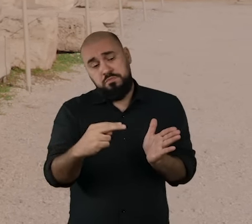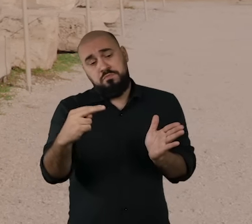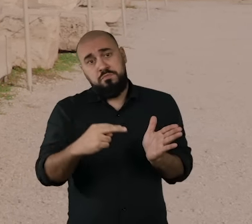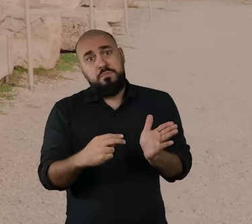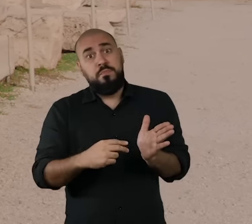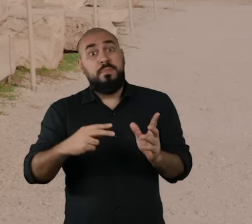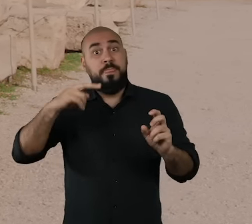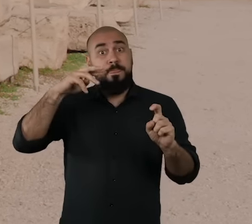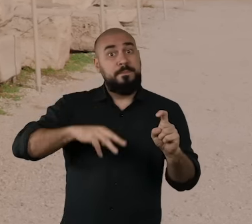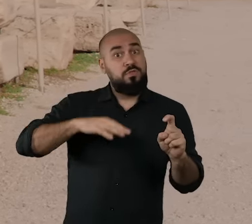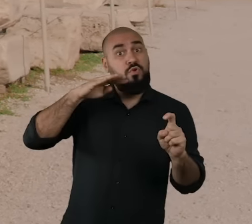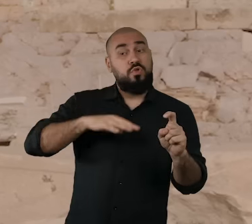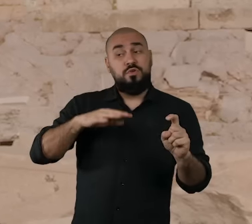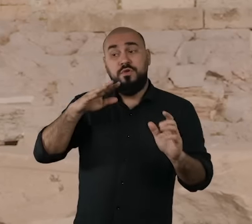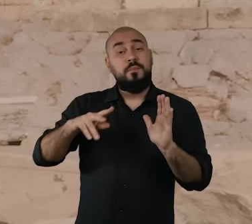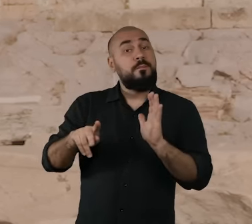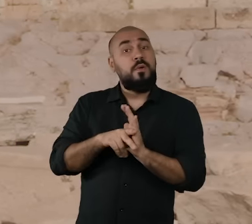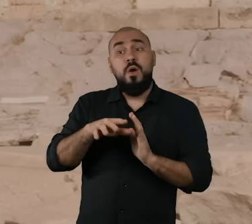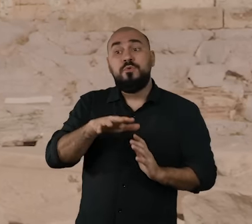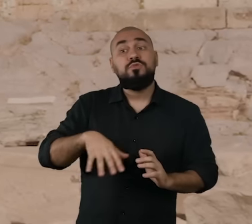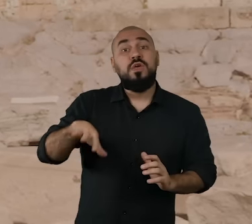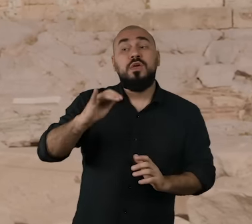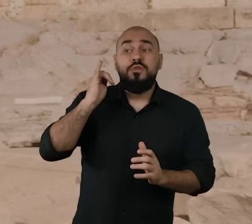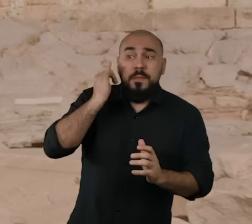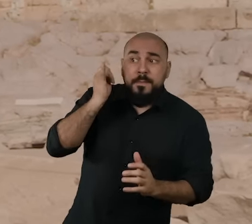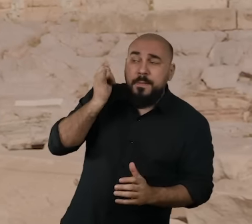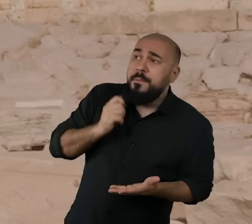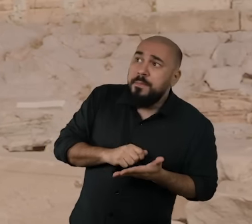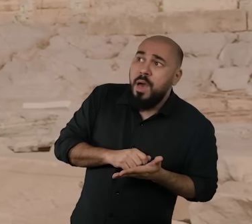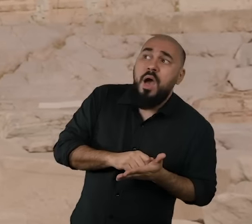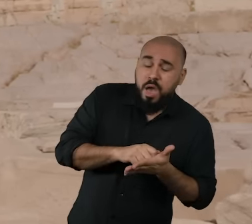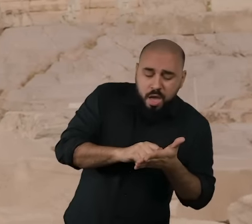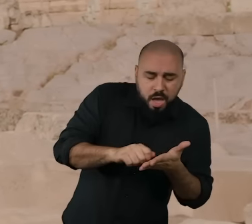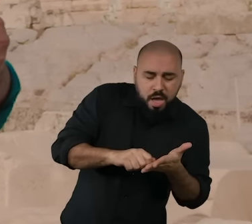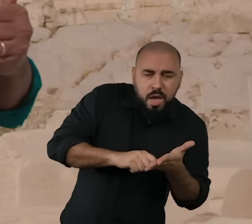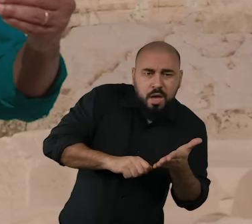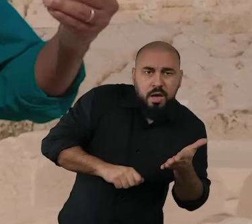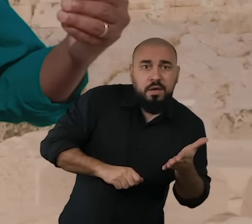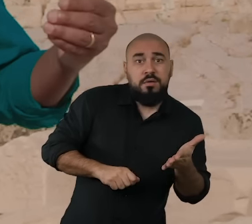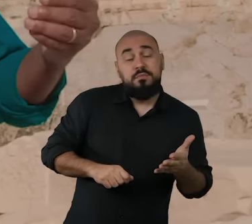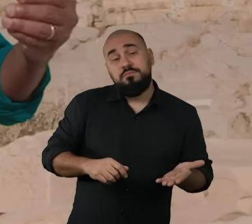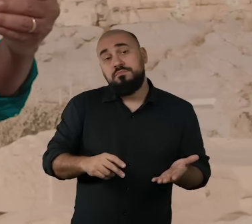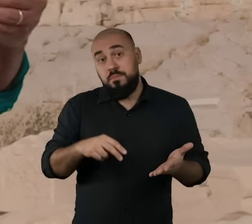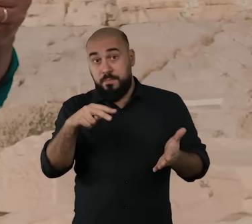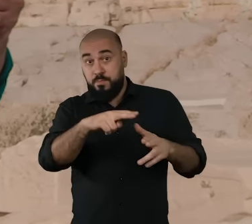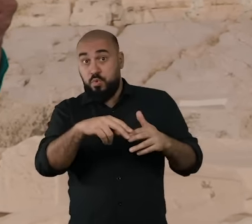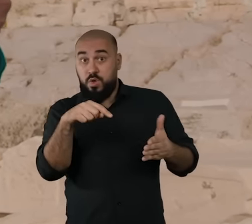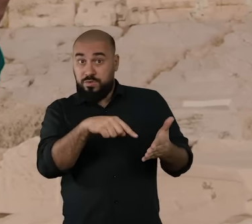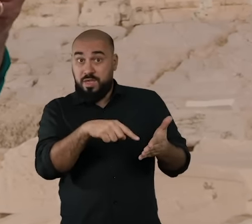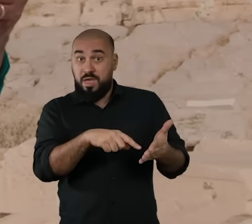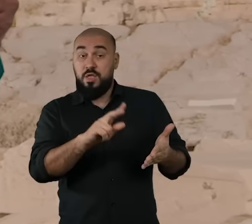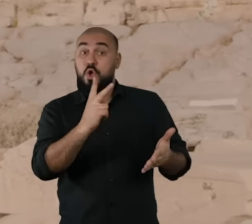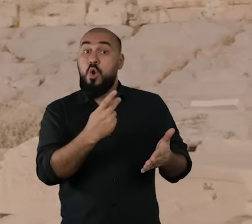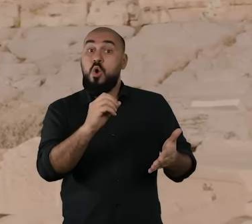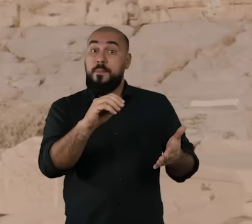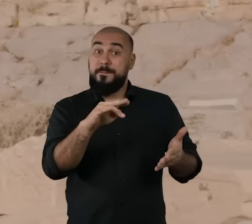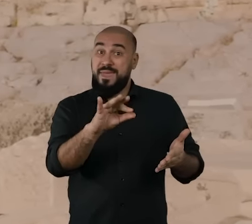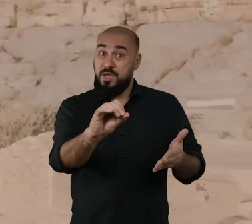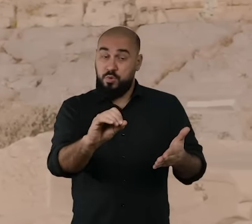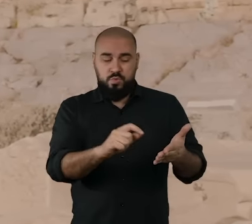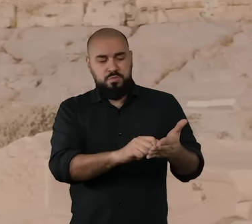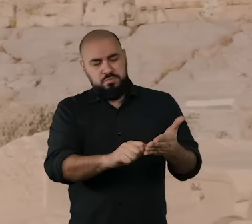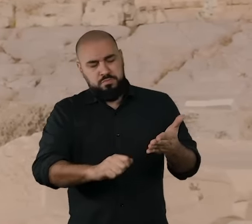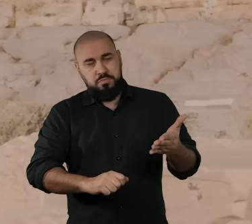das mitologias desse povo. É graças a Homero que conhecemos versões fantásticas de histórias de homens que eram